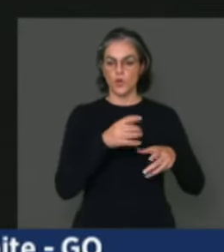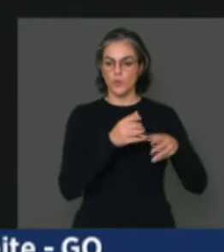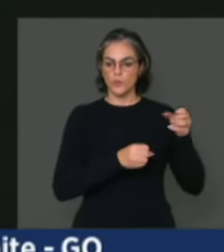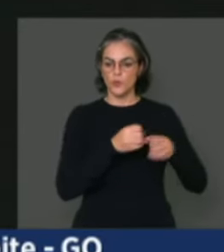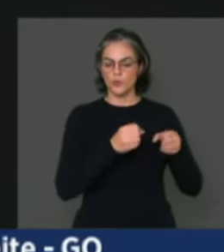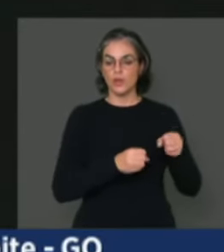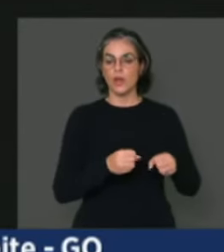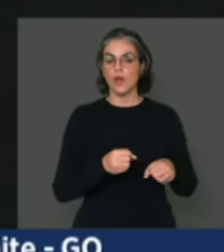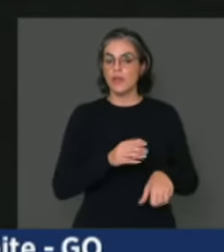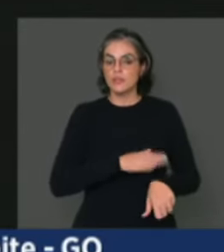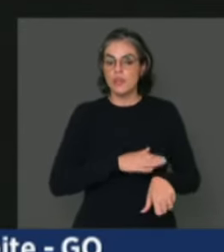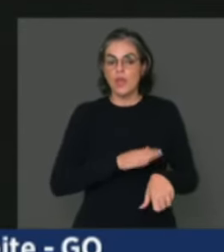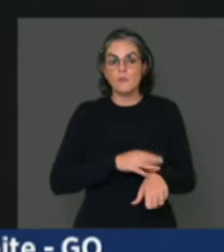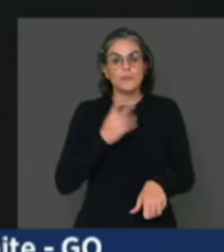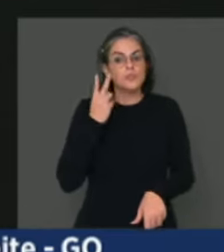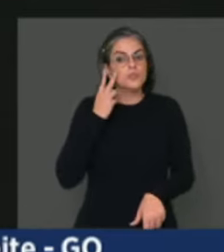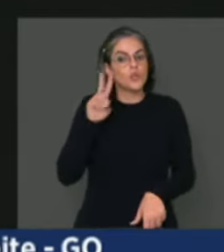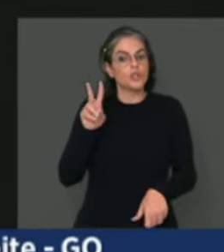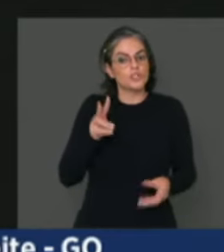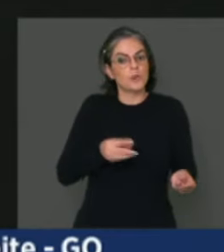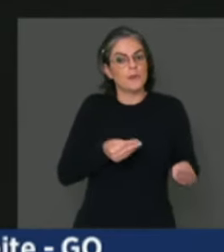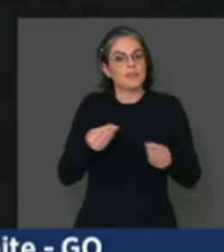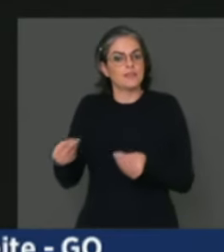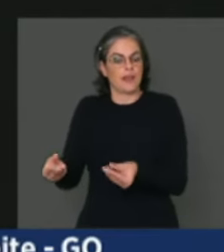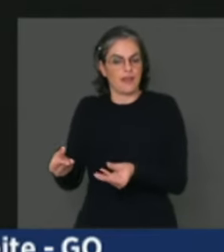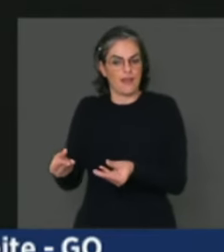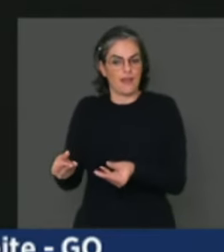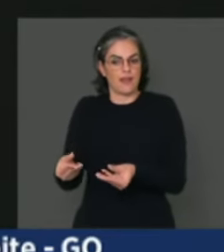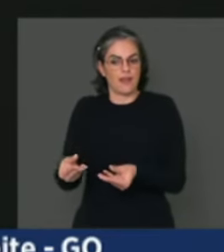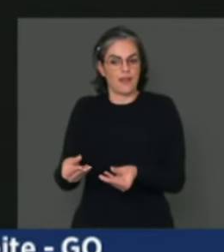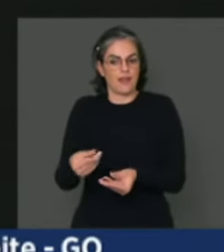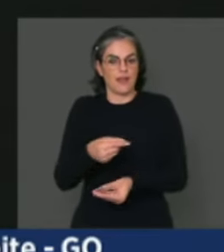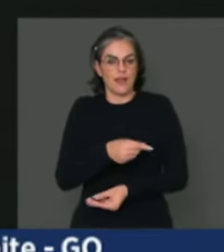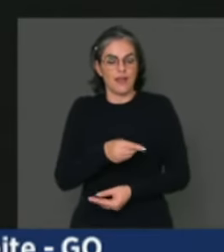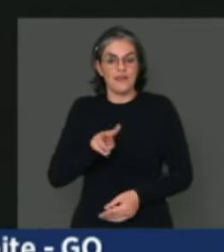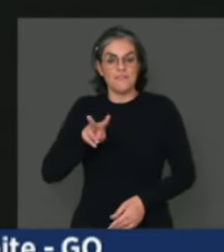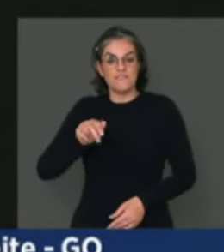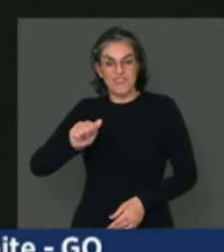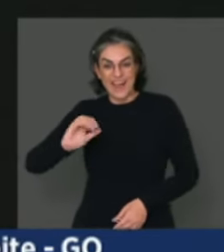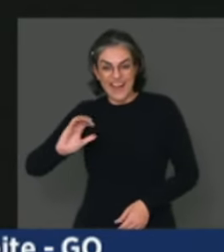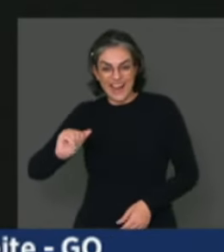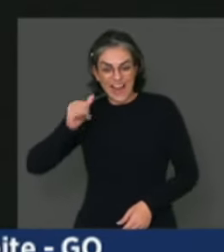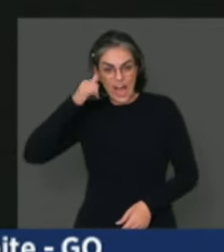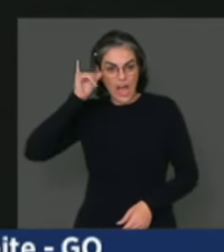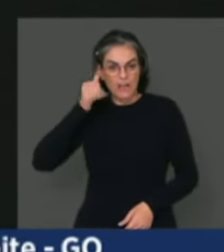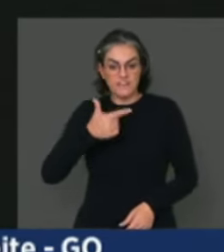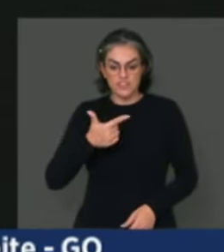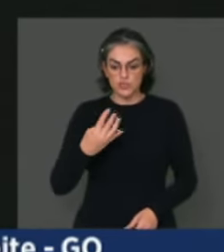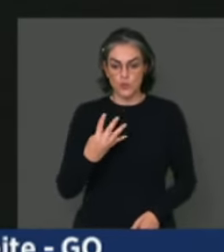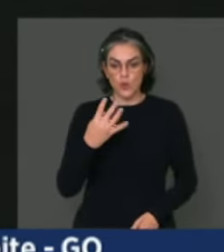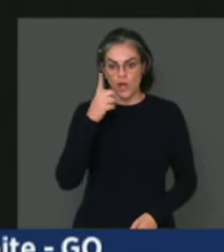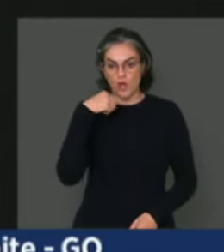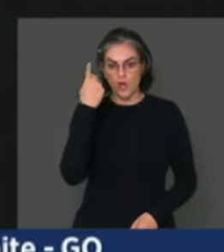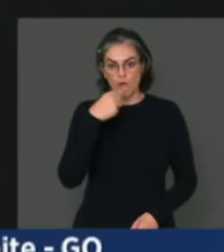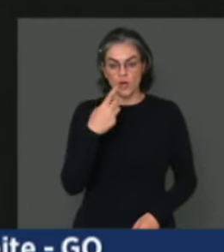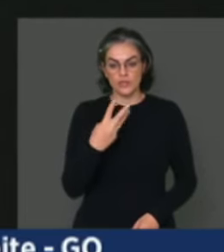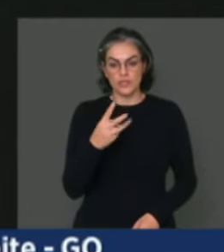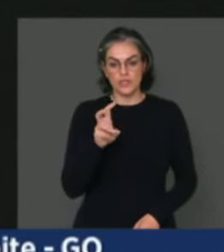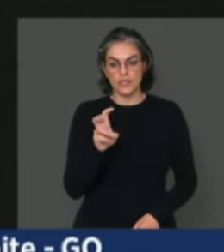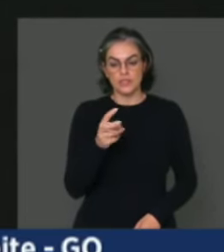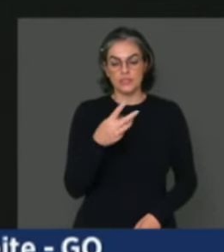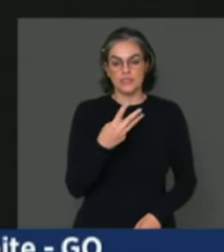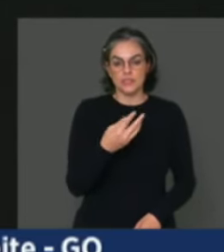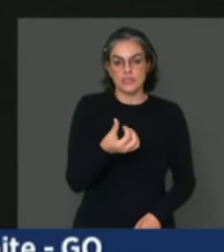para entregar o seu produto. Você não desliga a vaca. Vaca é 24 horas, 365 dias.